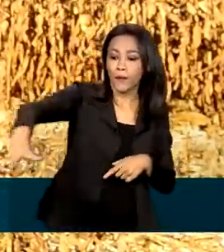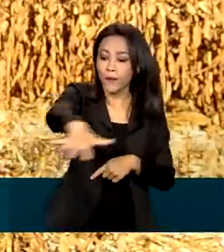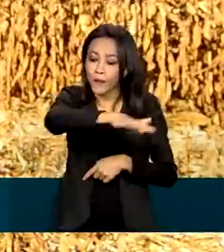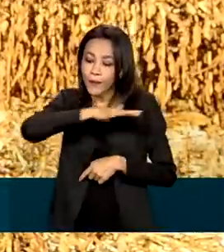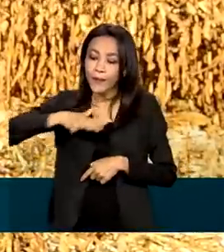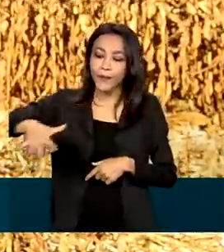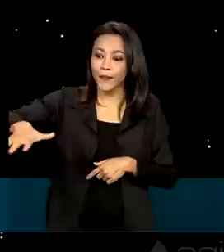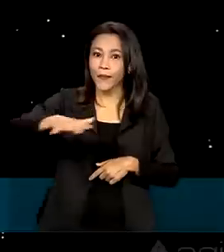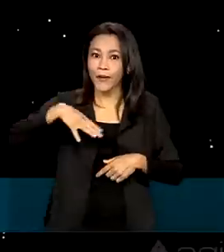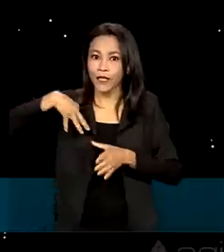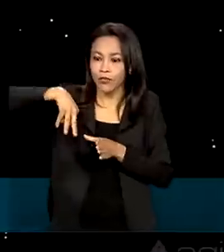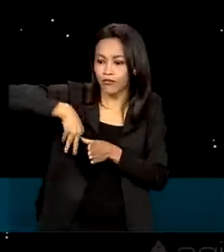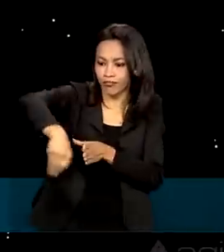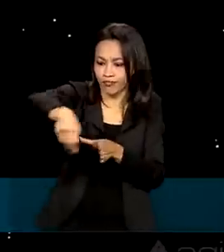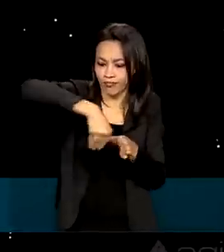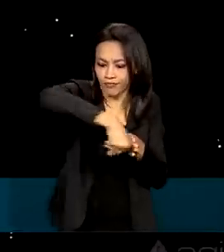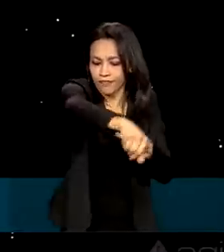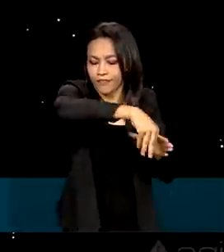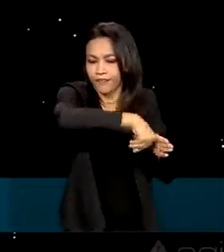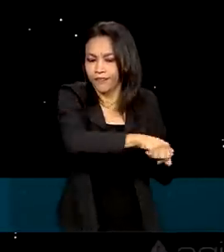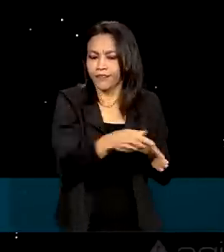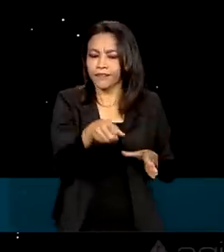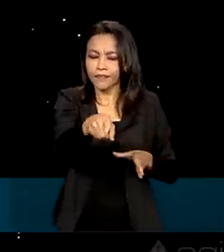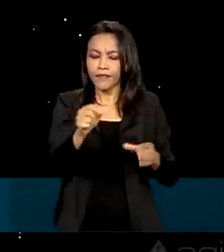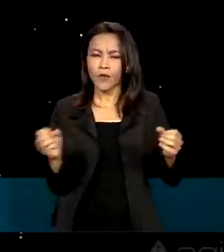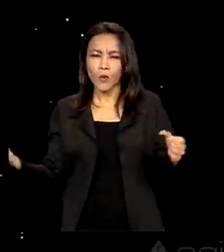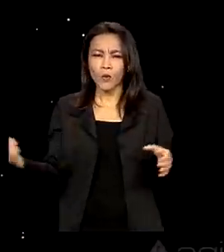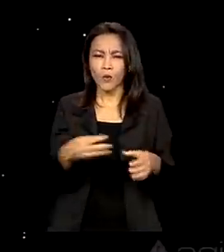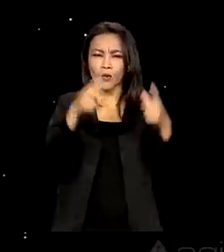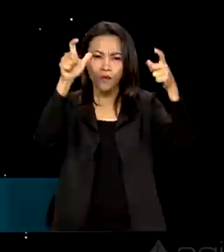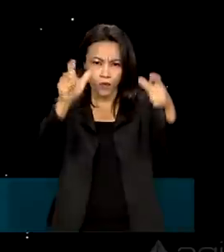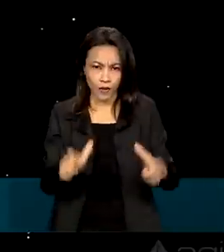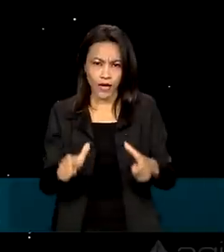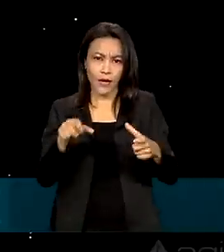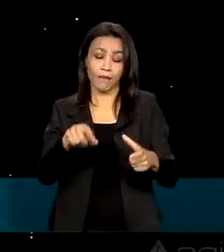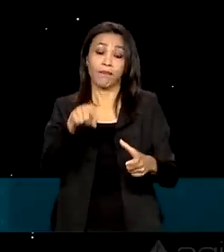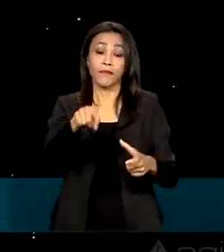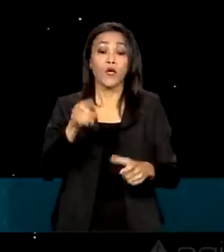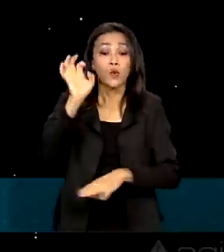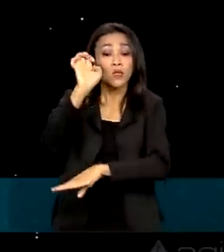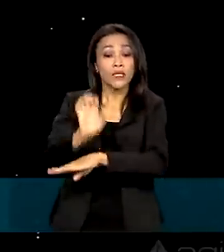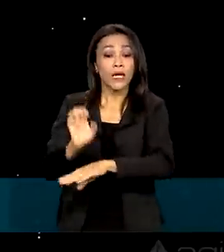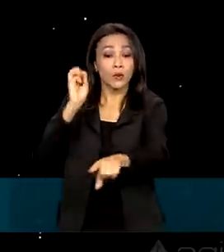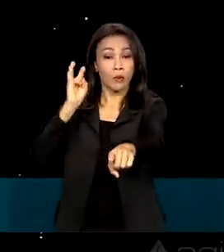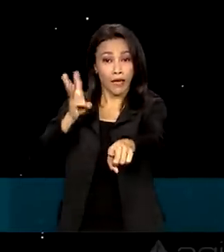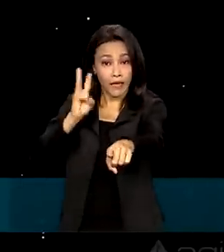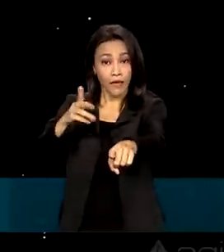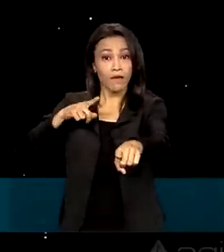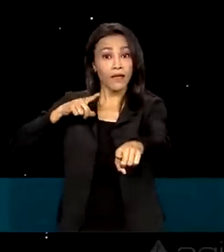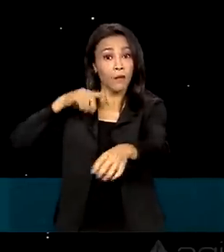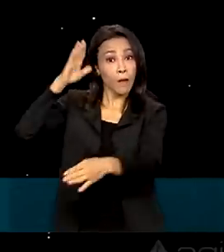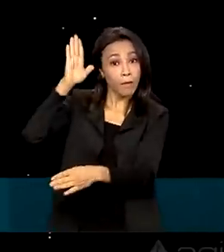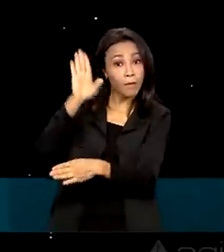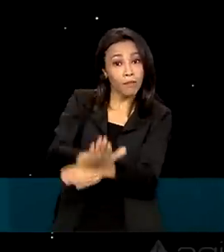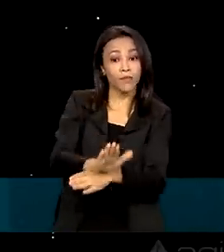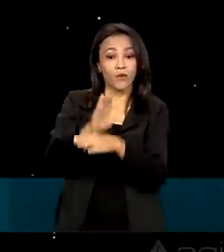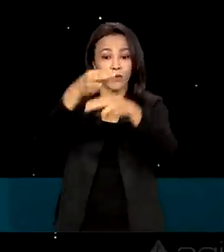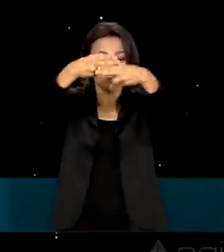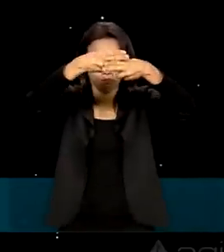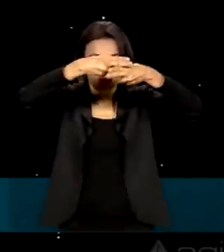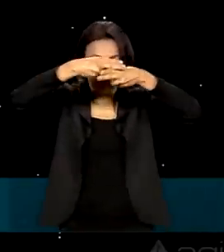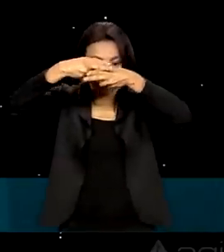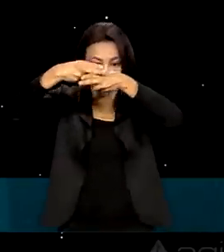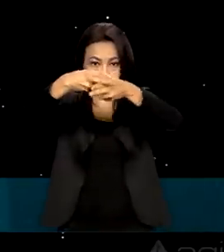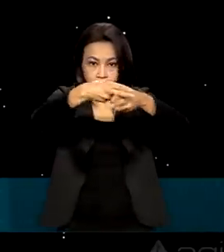fronteira agrícola. Para se tornar o novo celeiro de produção, o Estado do Maranhão vai contar com a ajuda do satélite